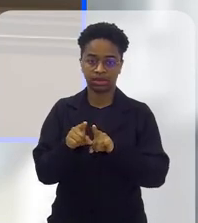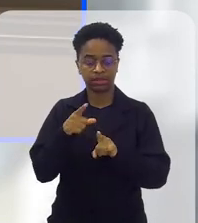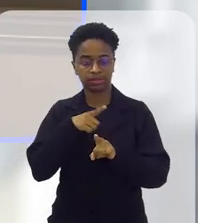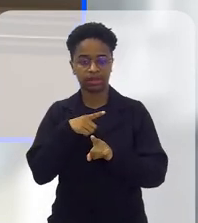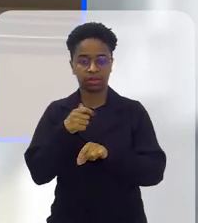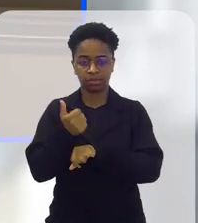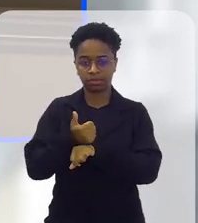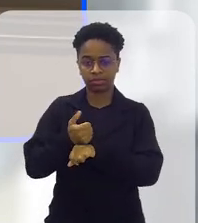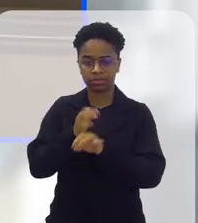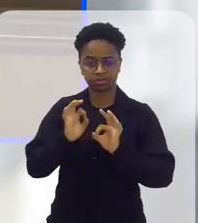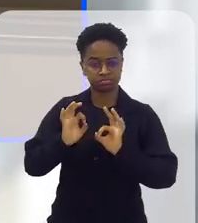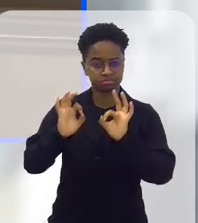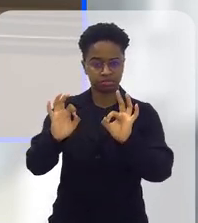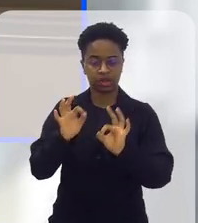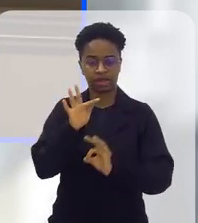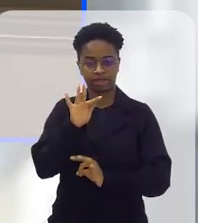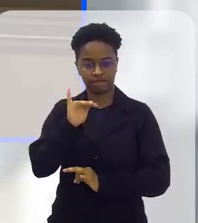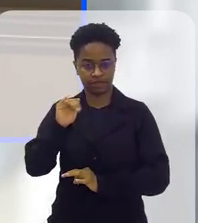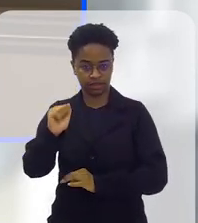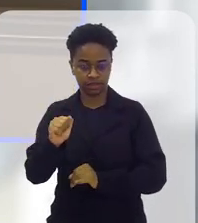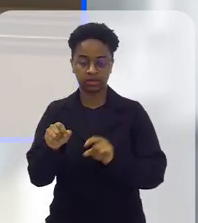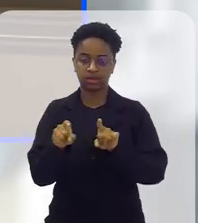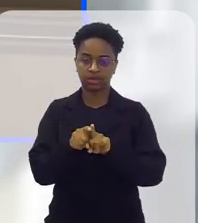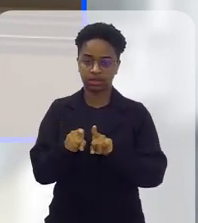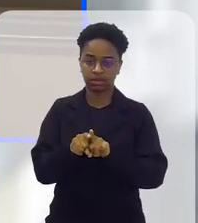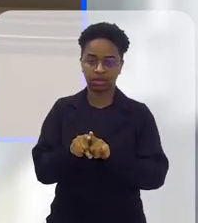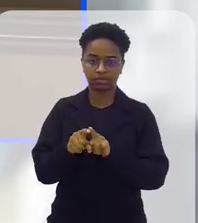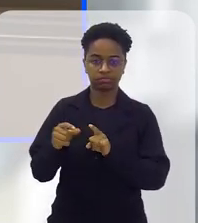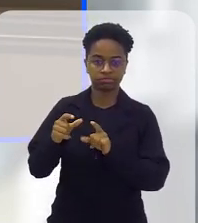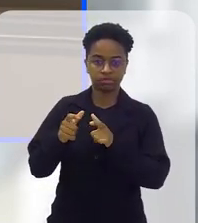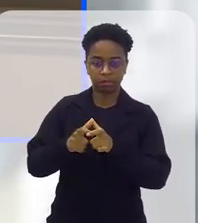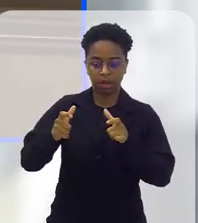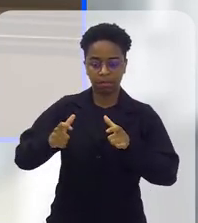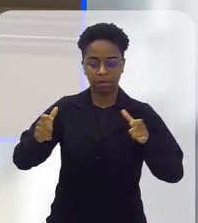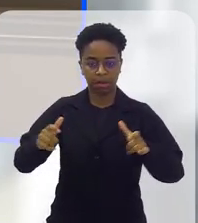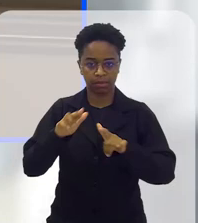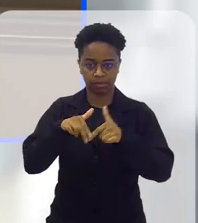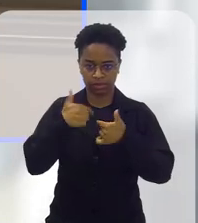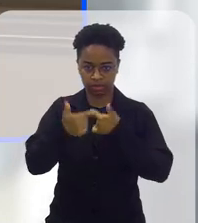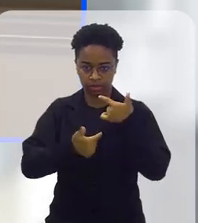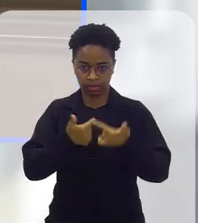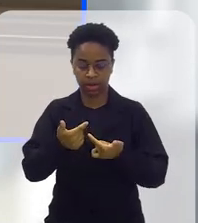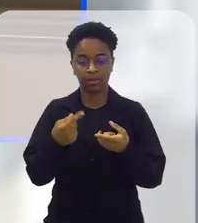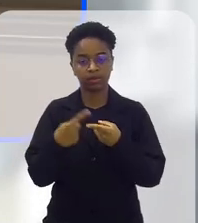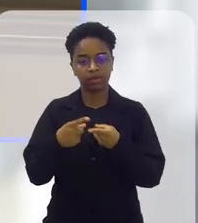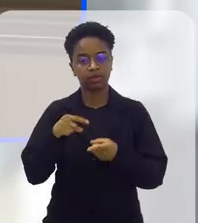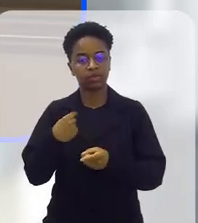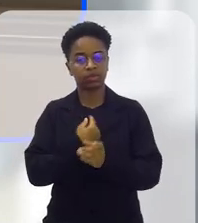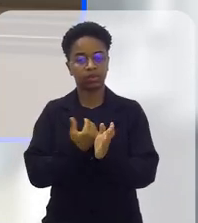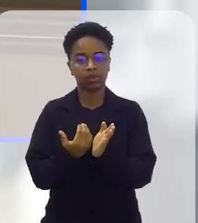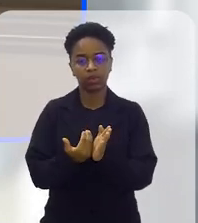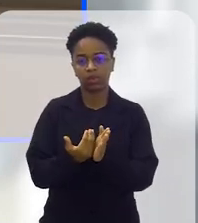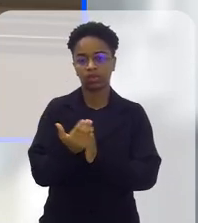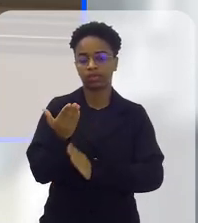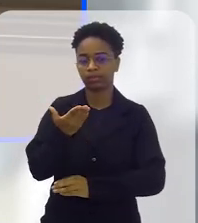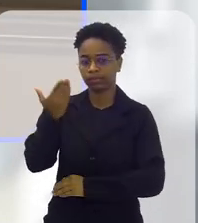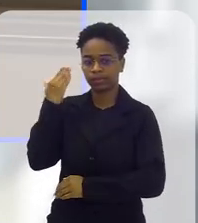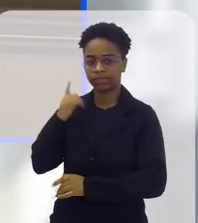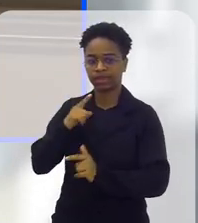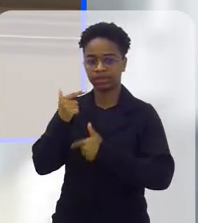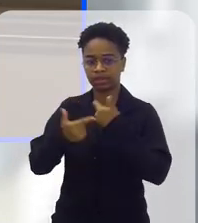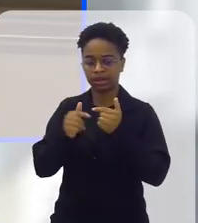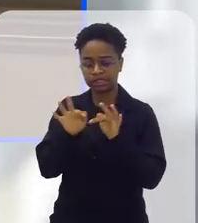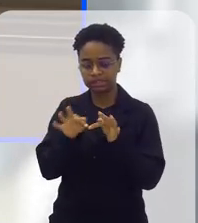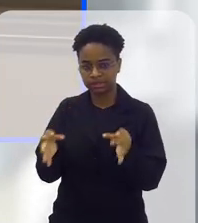bons profissionais aí da FIA e só crescemos com o trabalho. Nós começamos aí com um